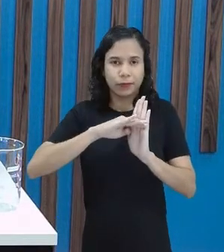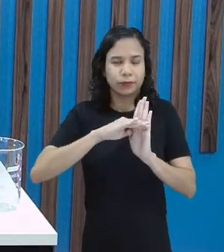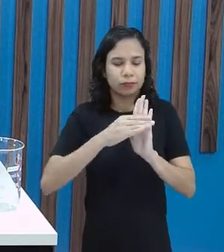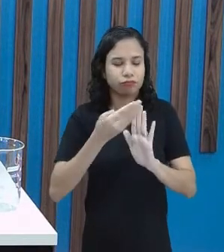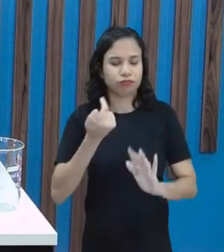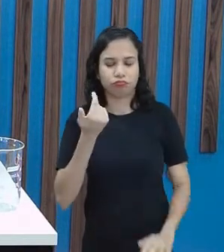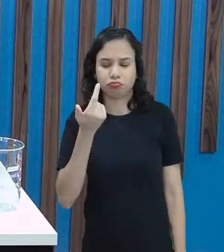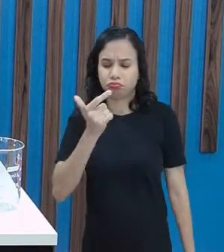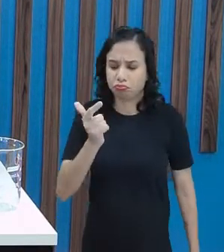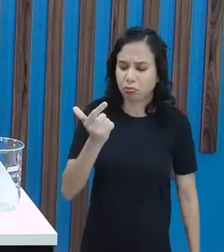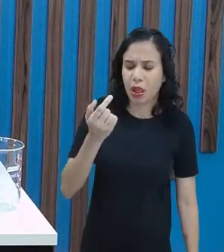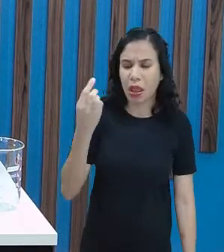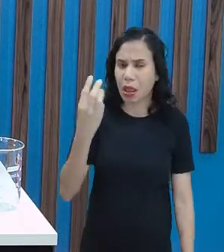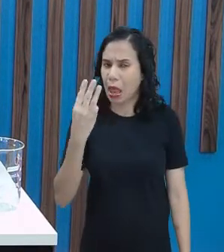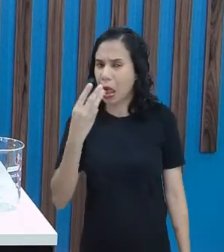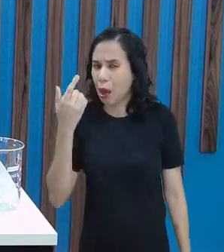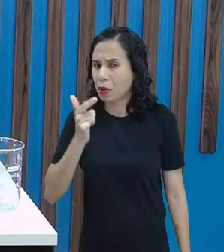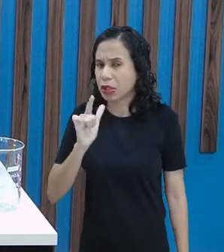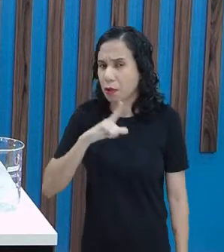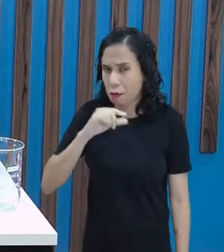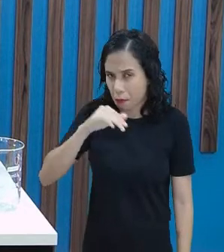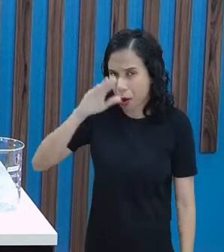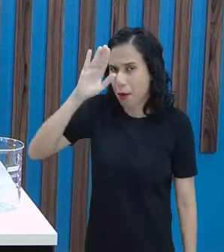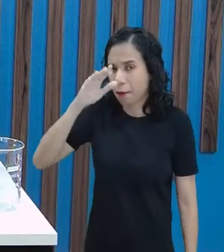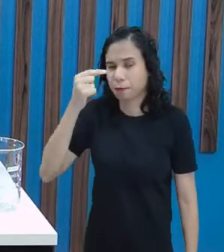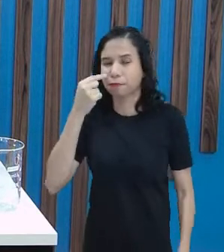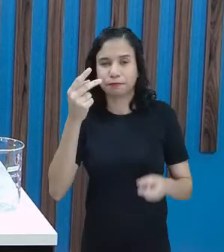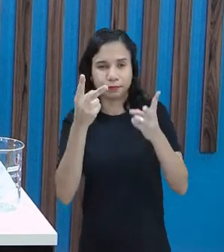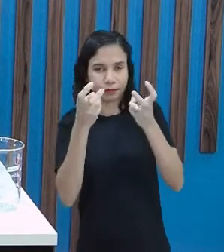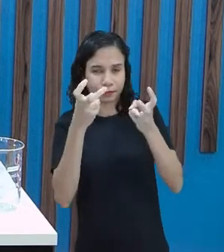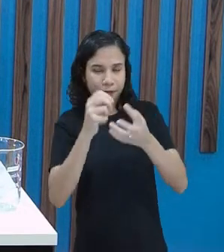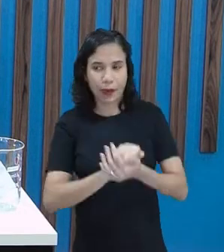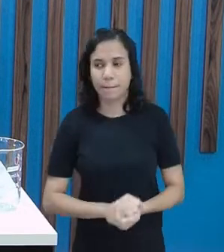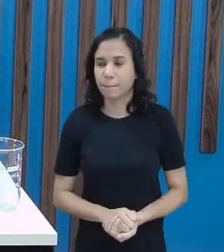Será que com essa terceira já vai encher? Vamos verificar.